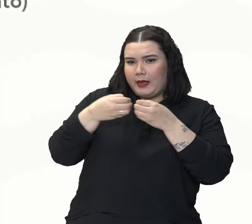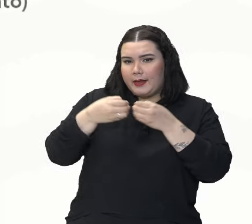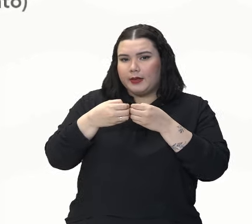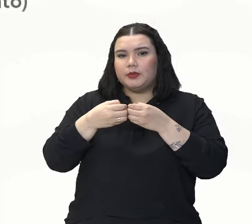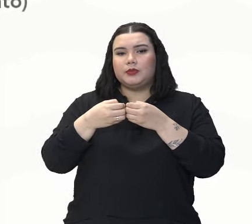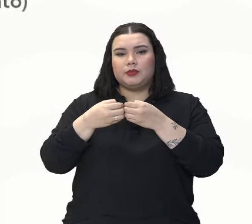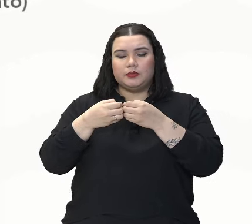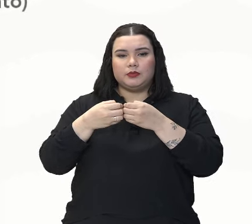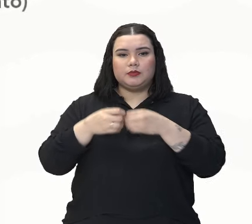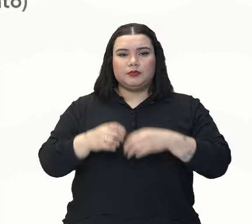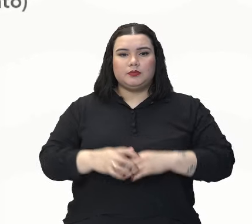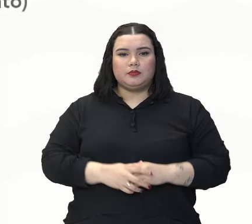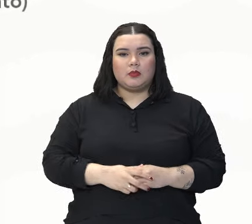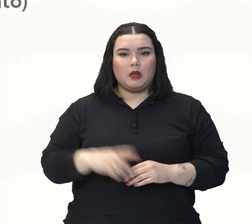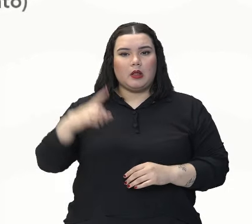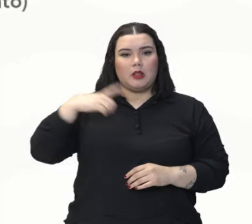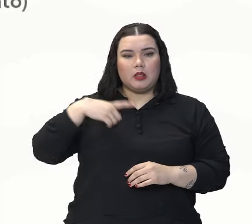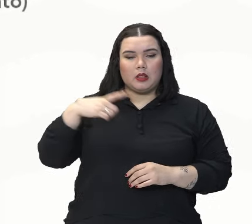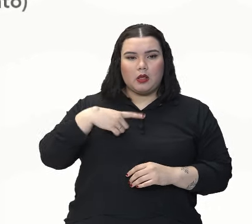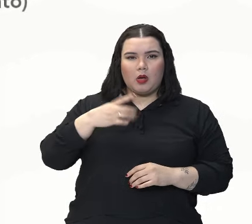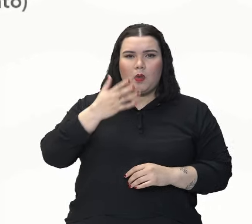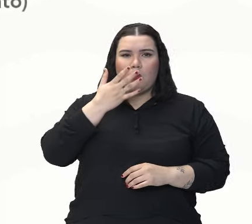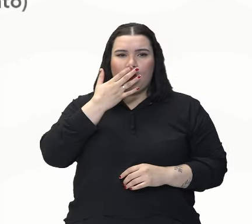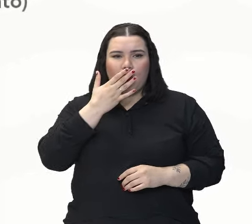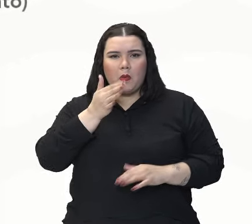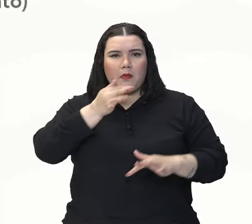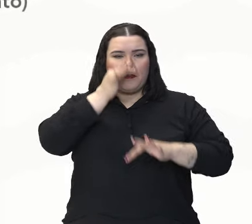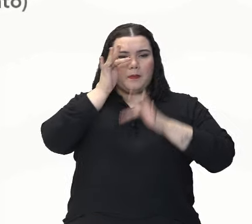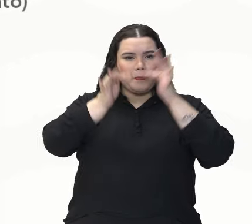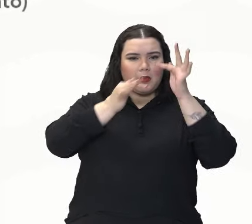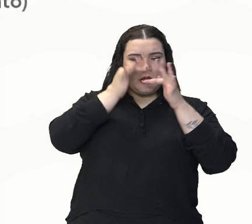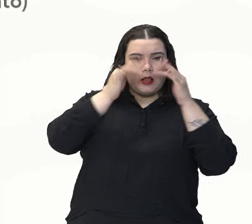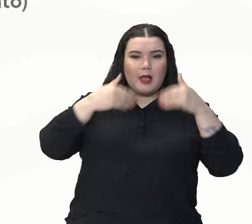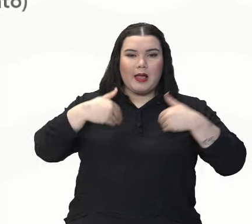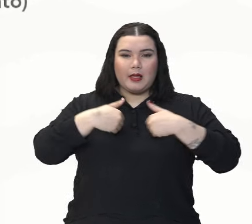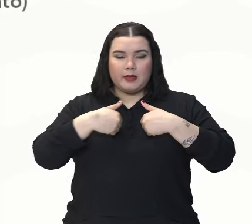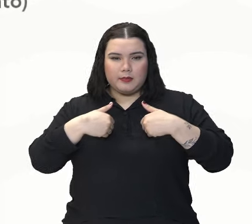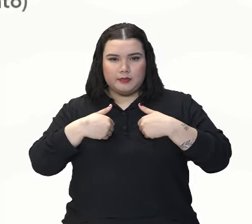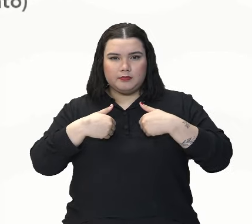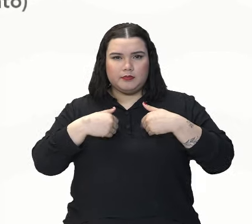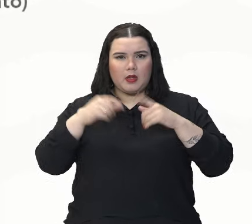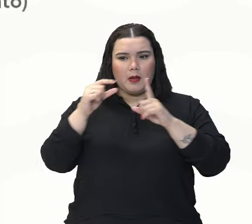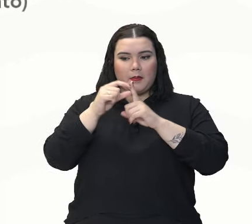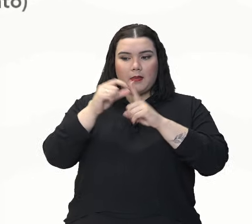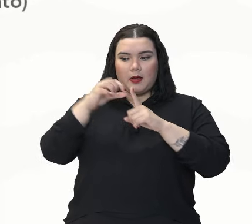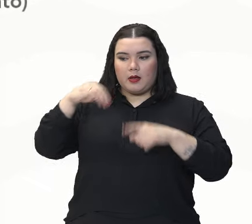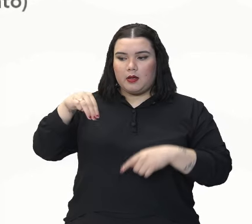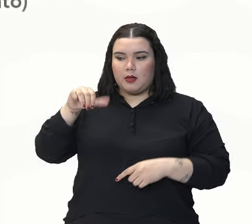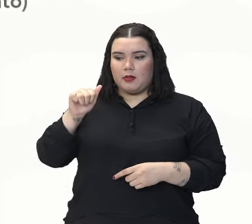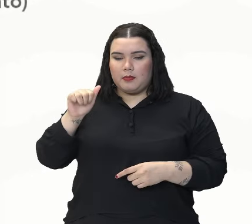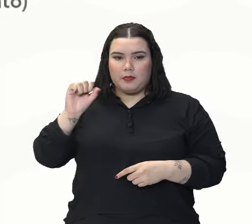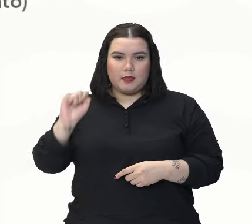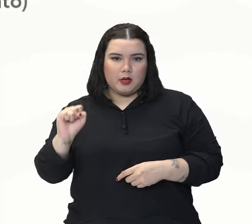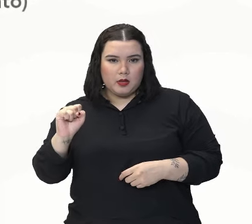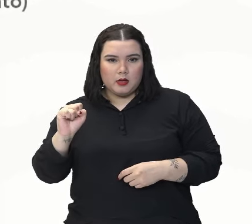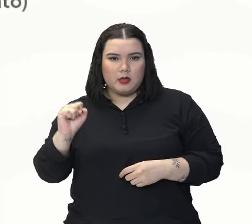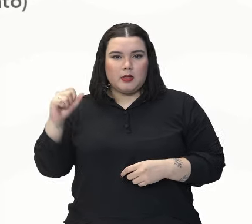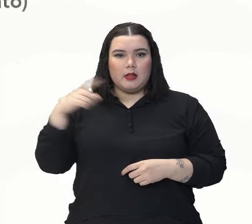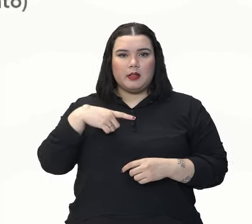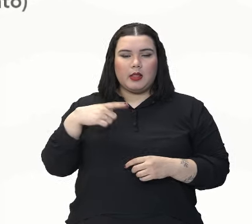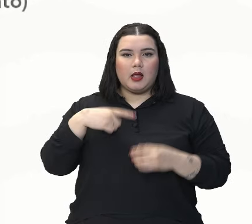veja só, tinha de cor plantas e animais. Veja que esse mas, ele trouxe um